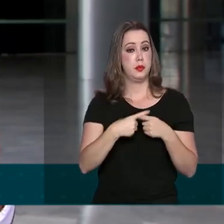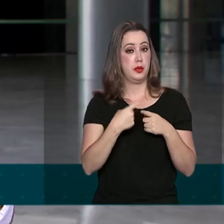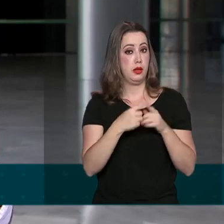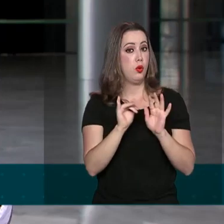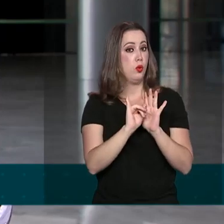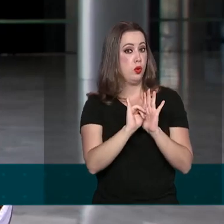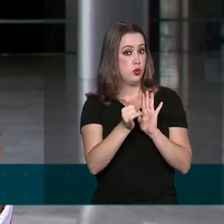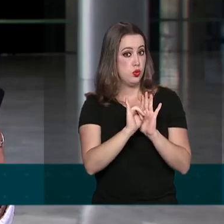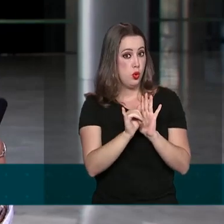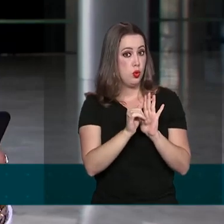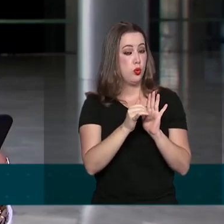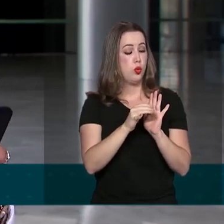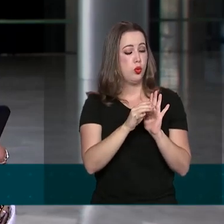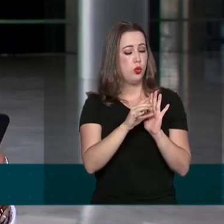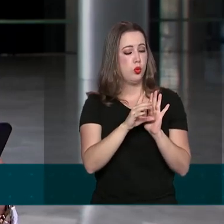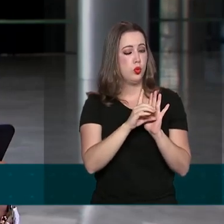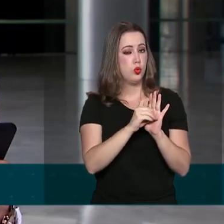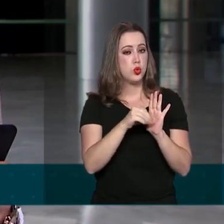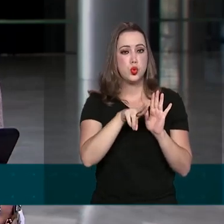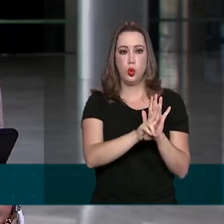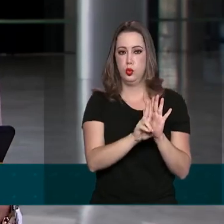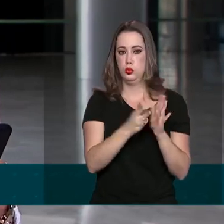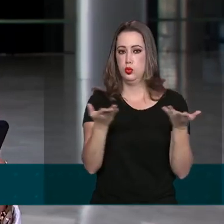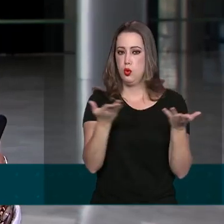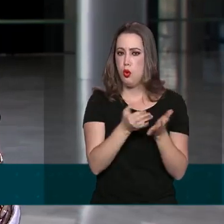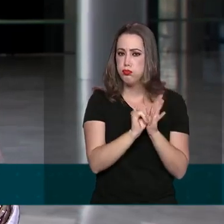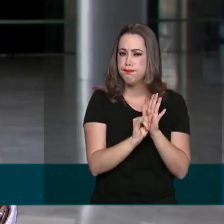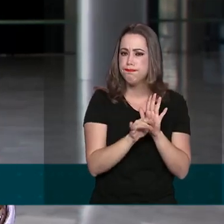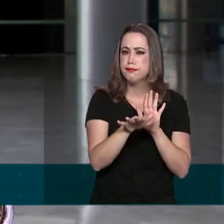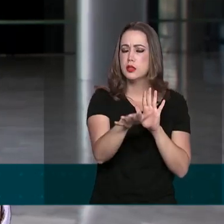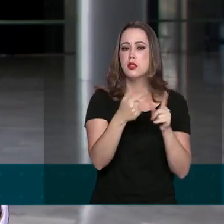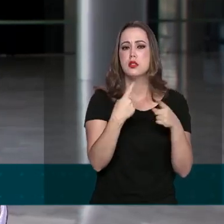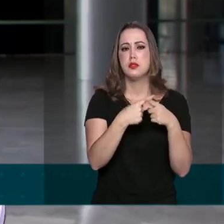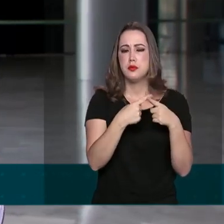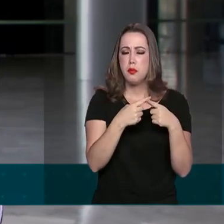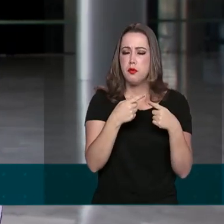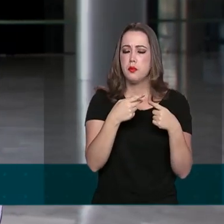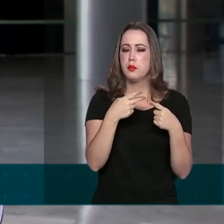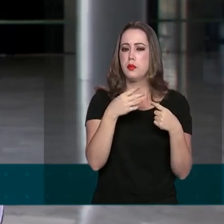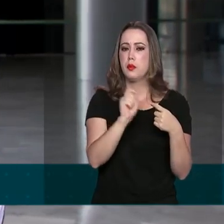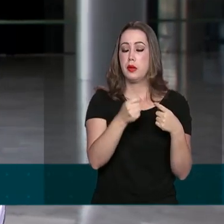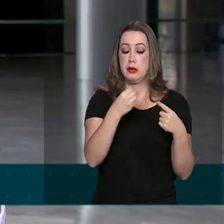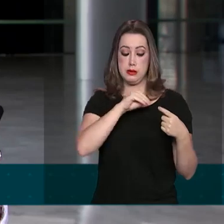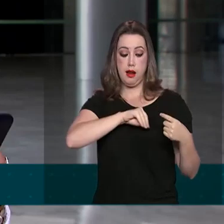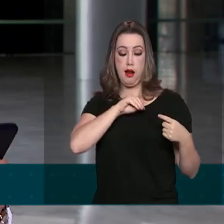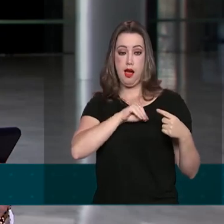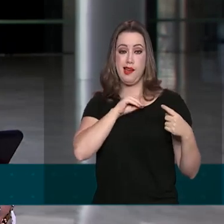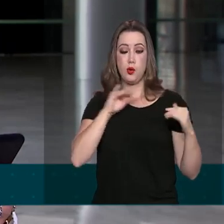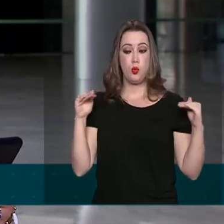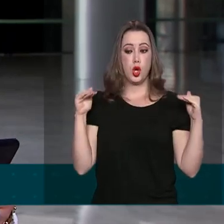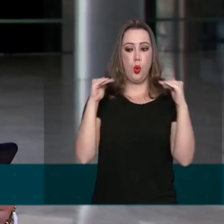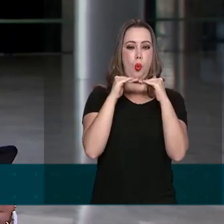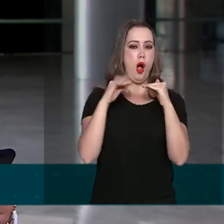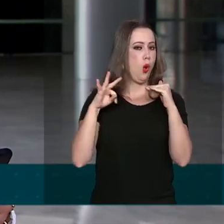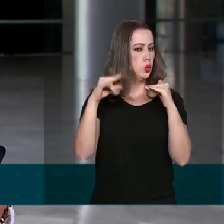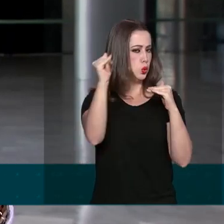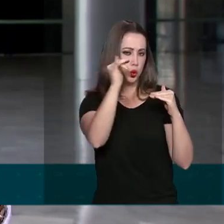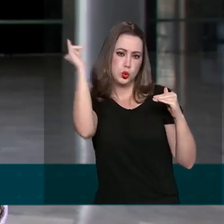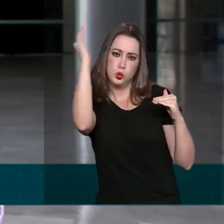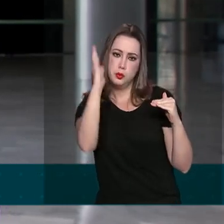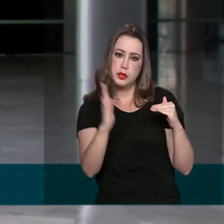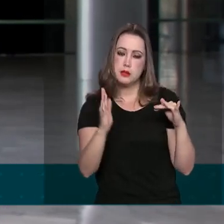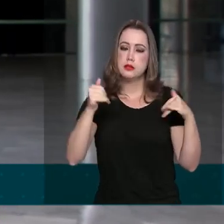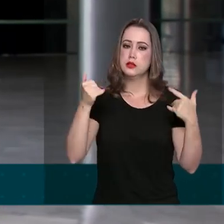a promoção de todas as unidades da Federação de forma igual. Para isso, a aplicação dos recursos na promoção